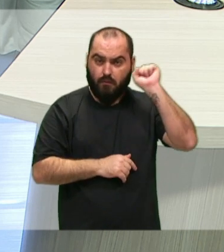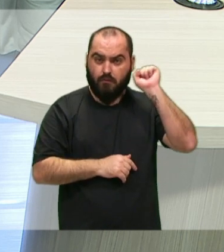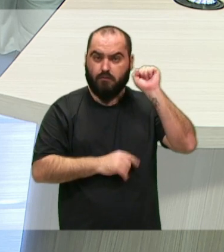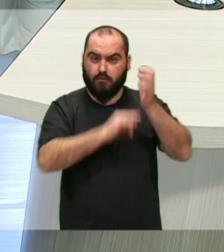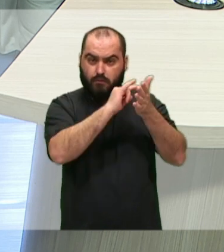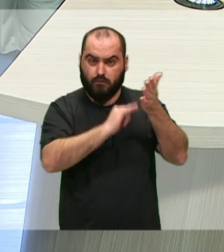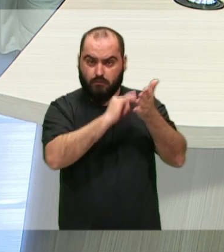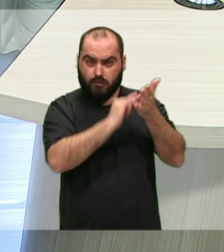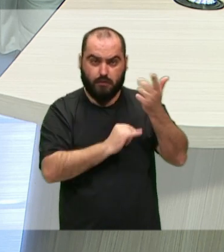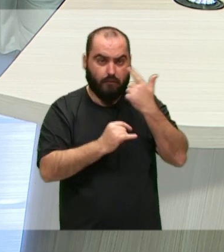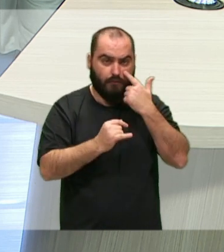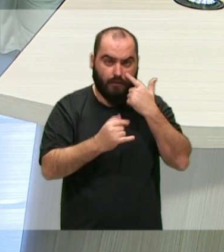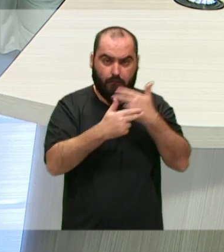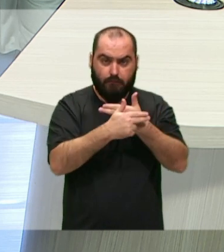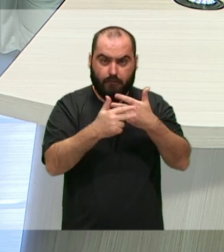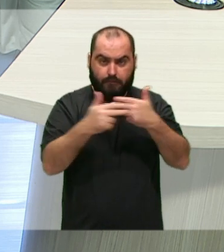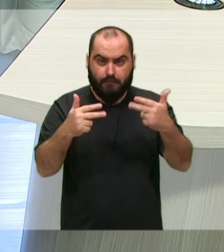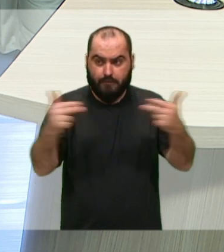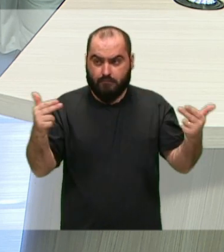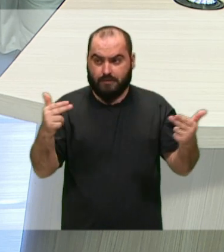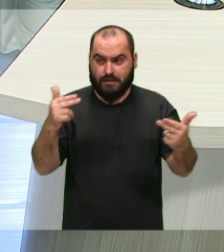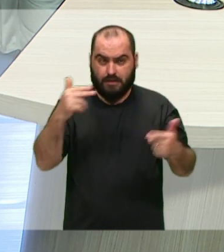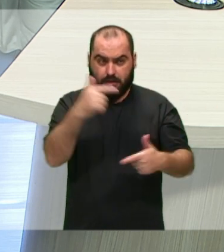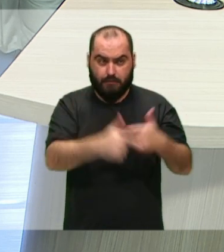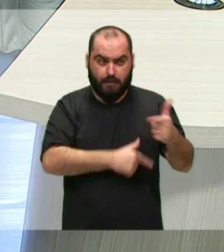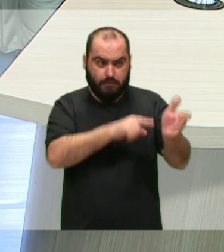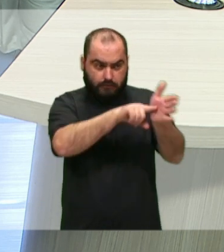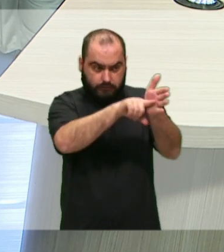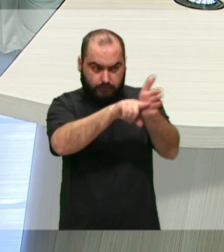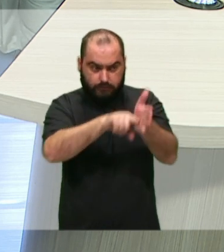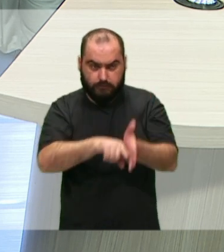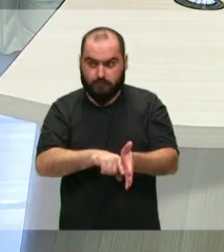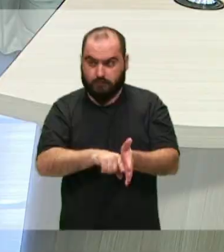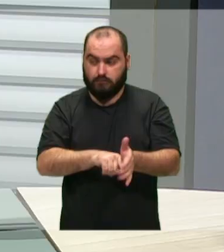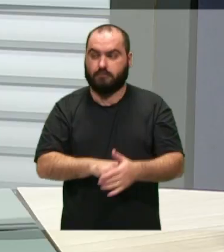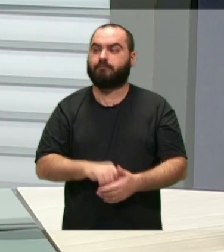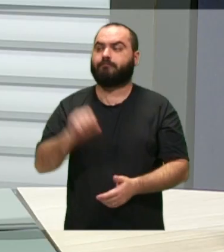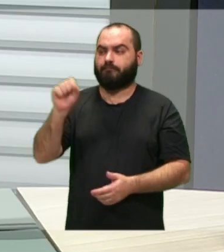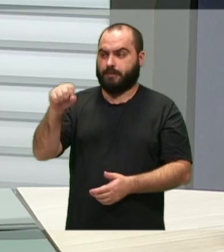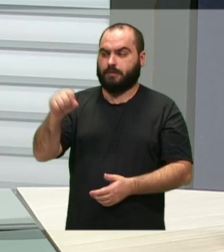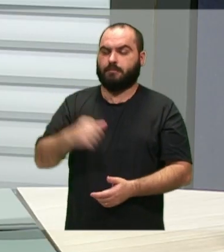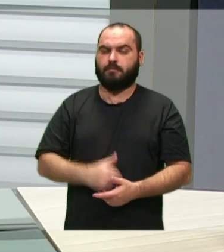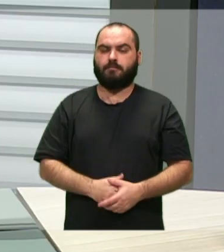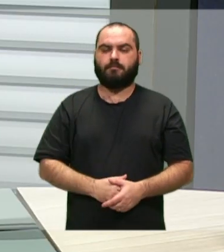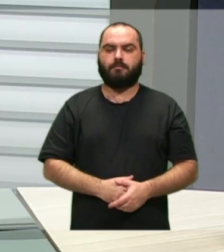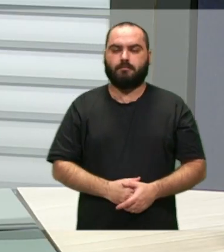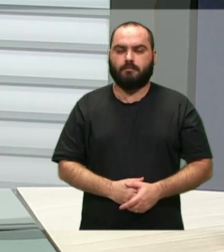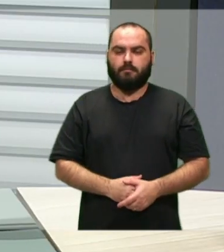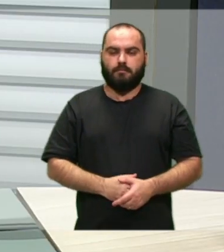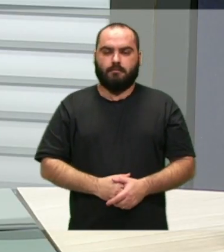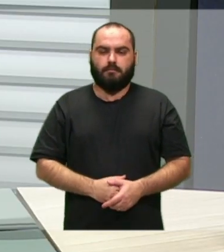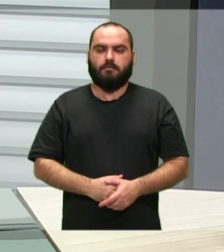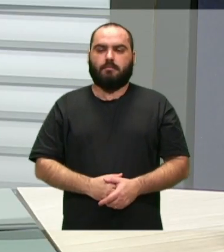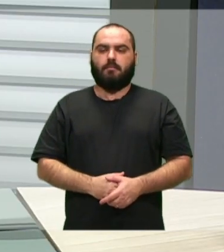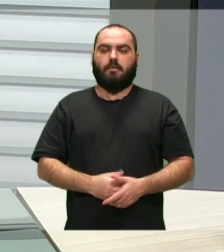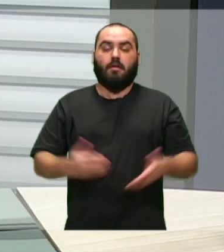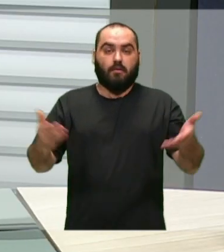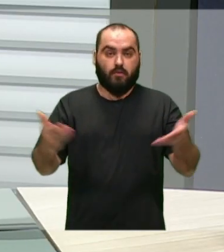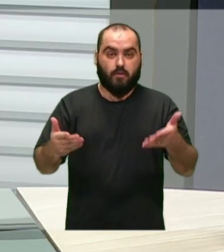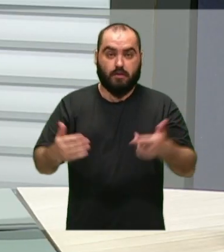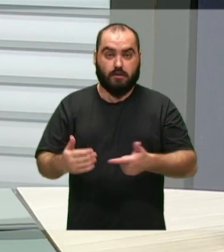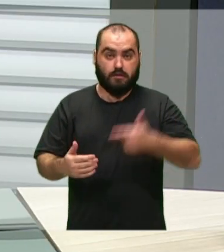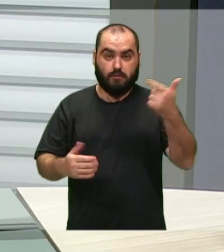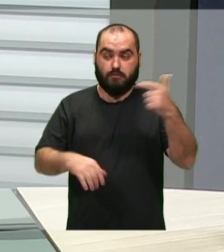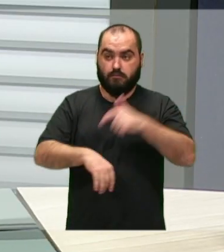documentos, é todo um trabalho de apuração mesmo. Isso, agora é a segunda fase ou a terceira, depende do ponto de vista de alguns juristas,